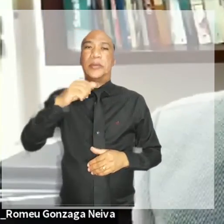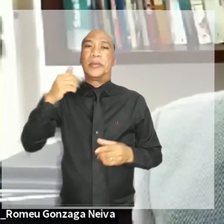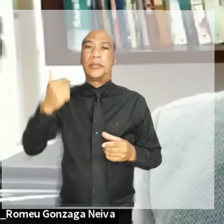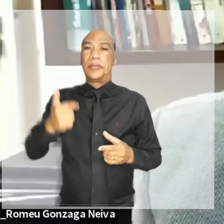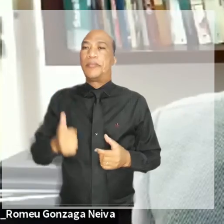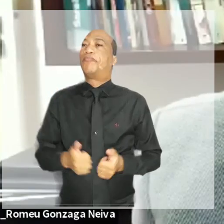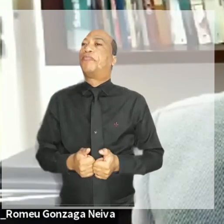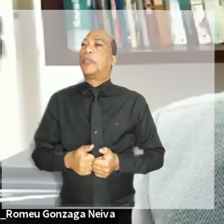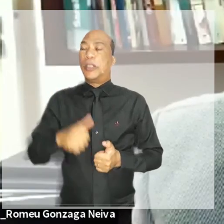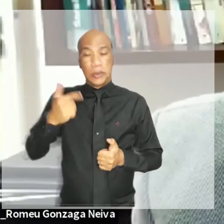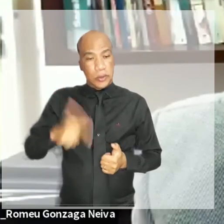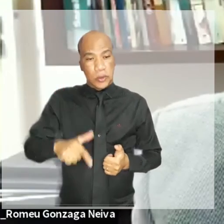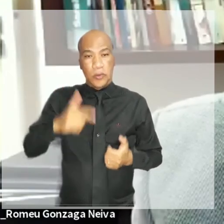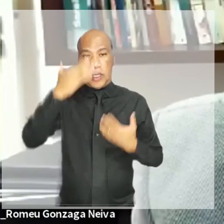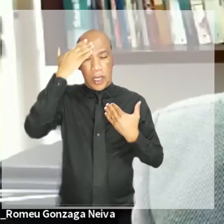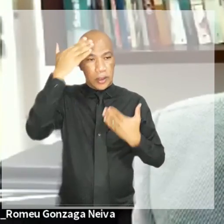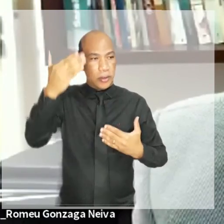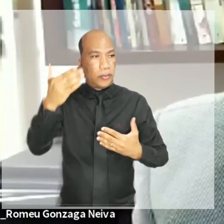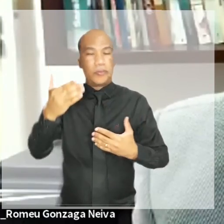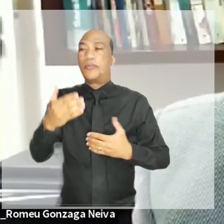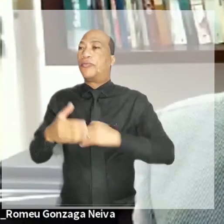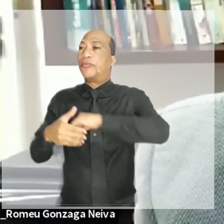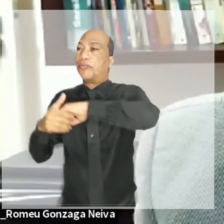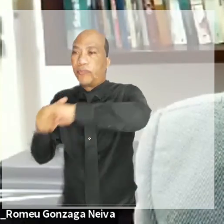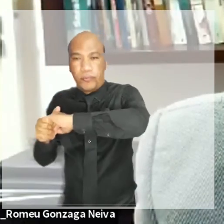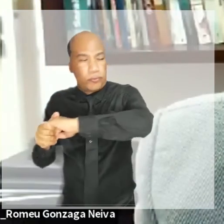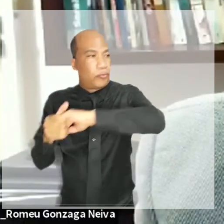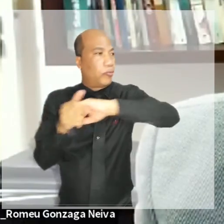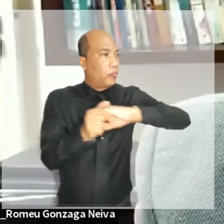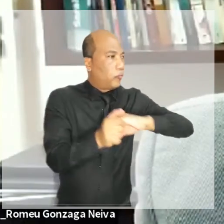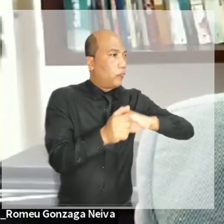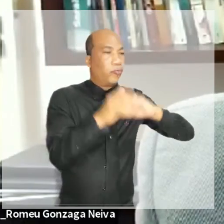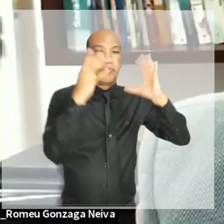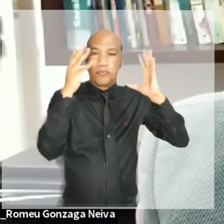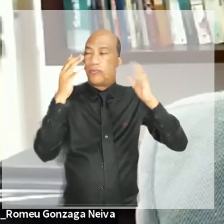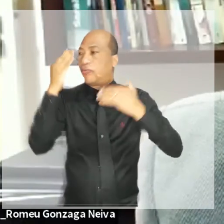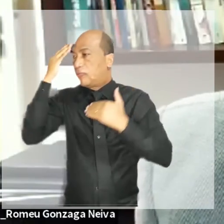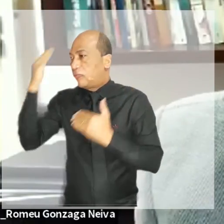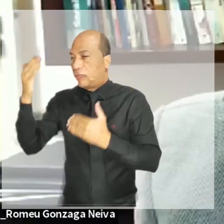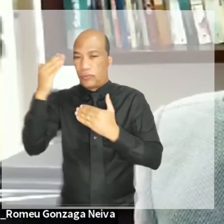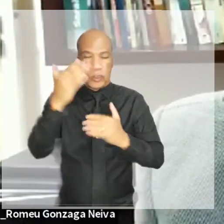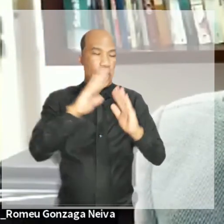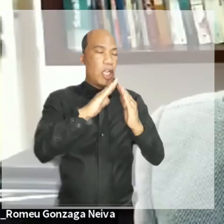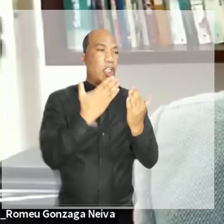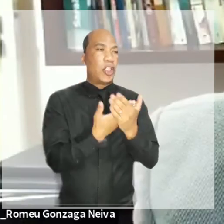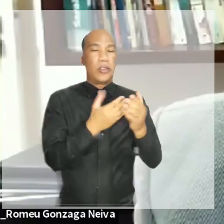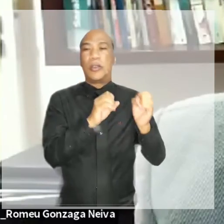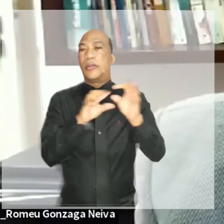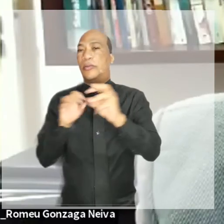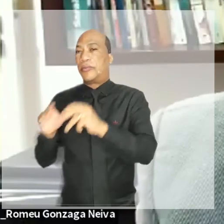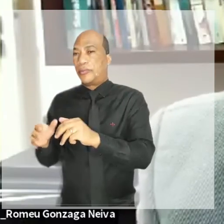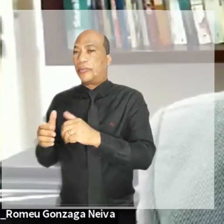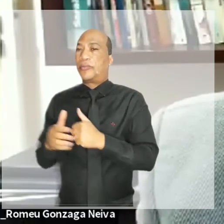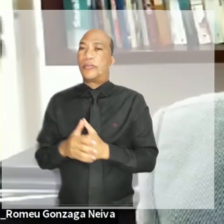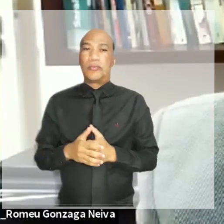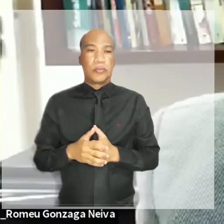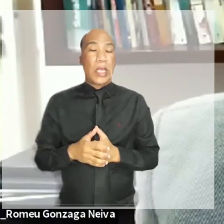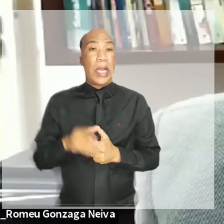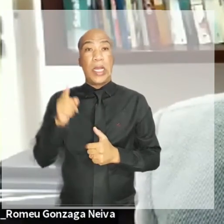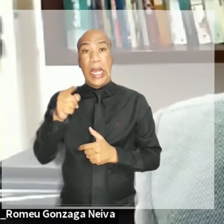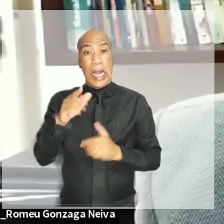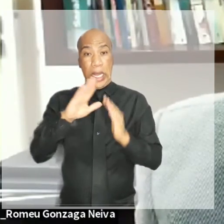cumprimentar efusivamente a Escola de Formação Judiciária, pilar do